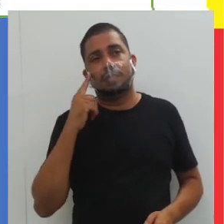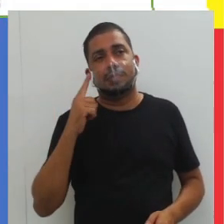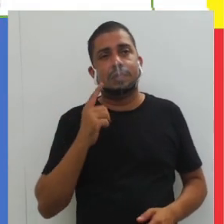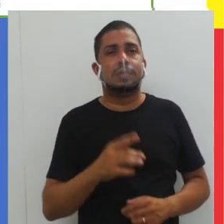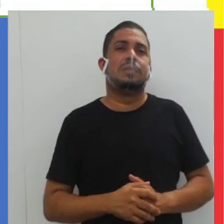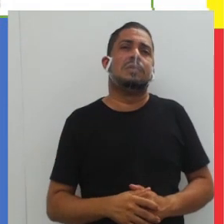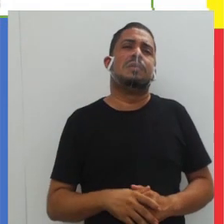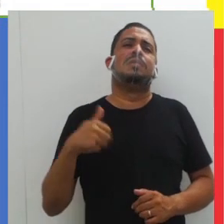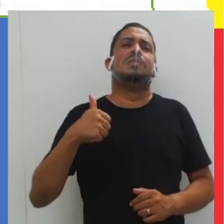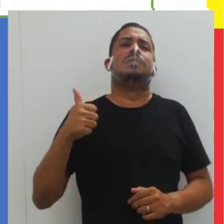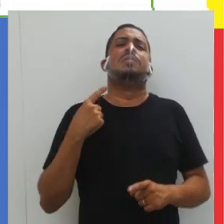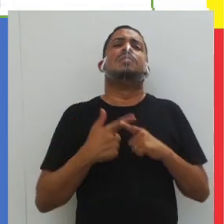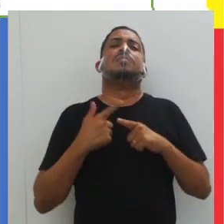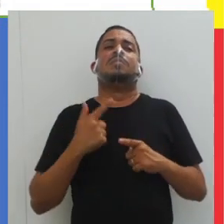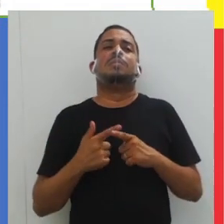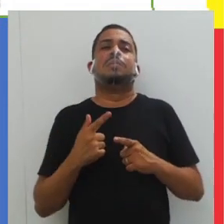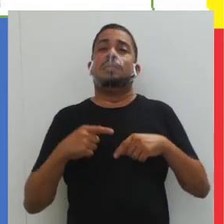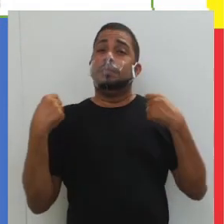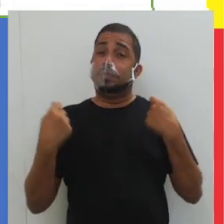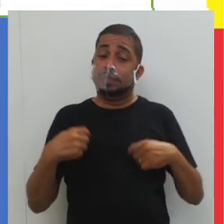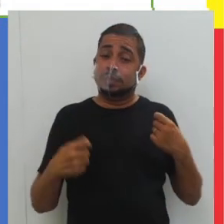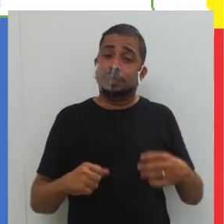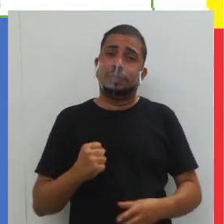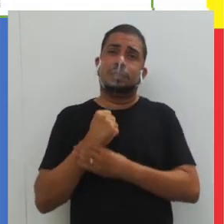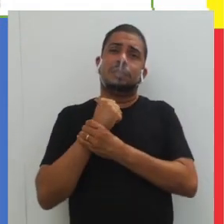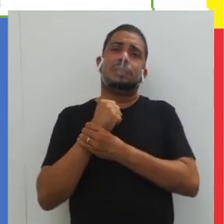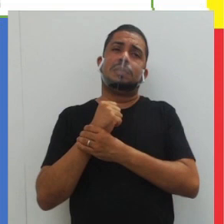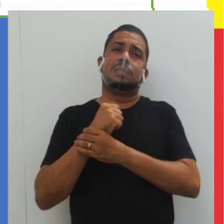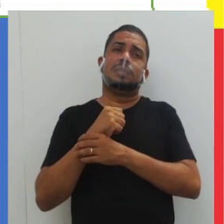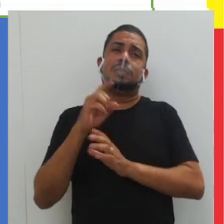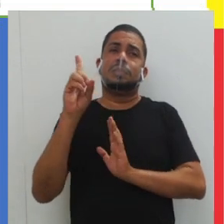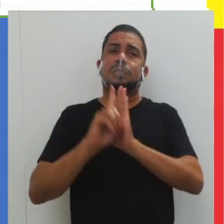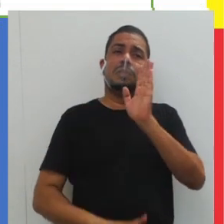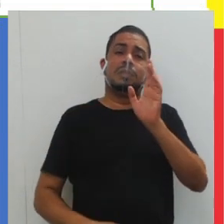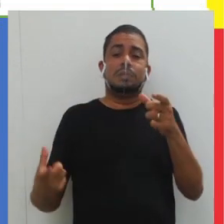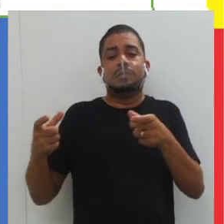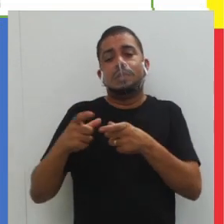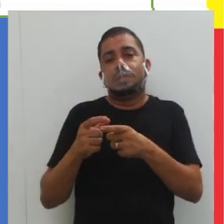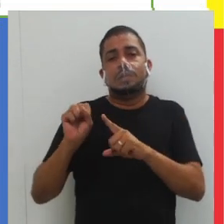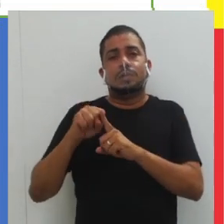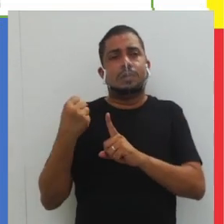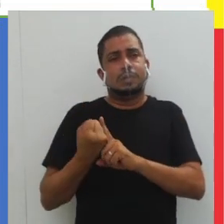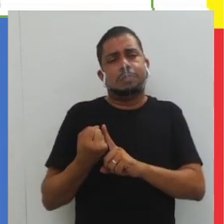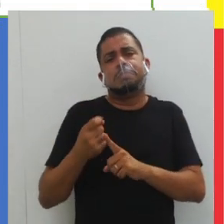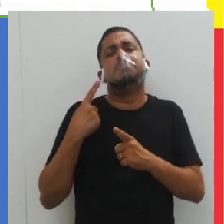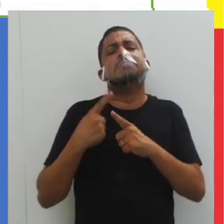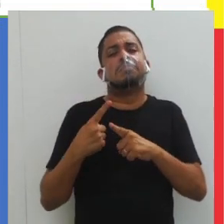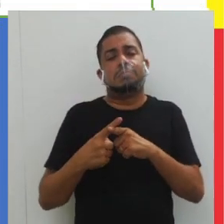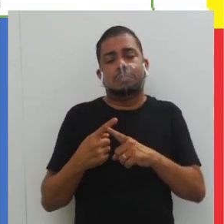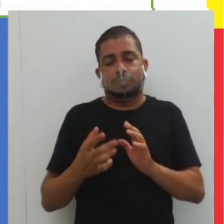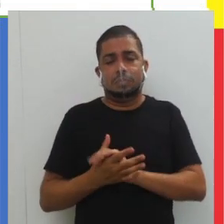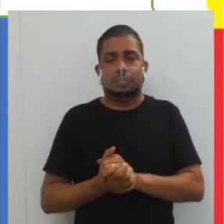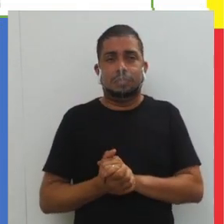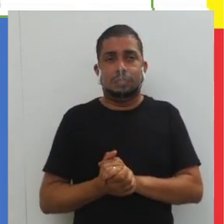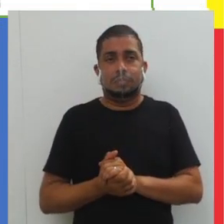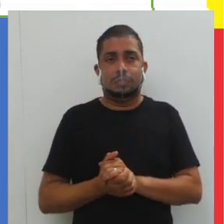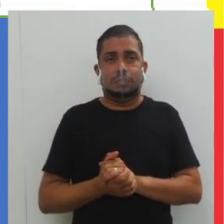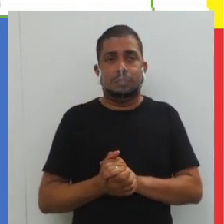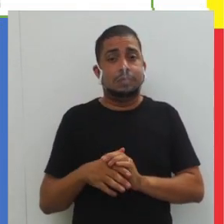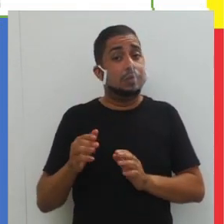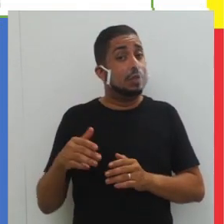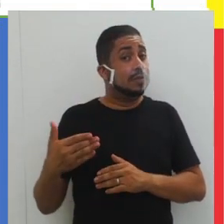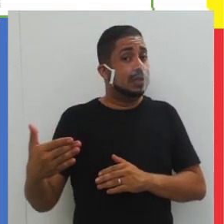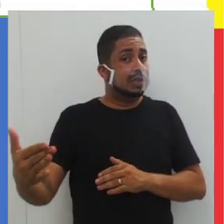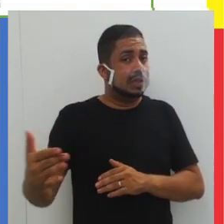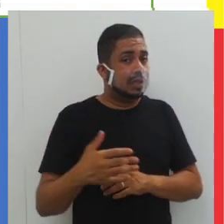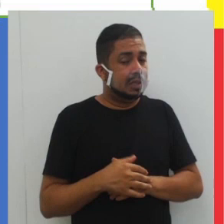Vamos ver aqui. Primeiro, por que precisamos defender os direitos das minorias sociais? Por quê? Certo? E